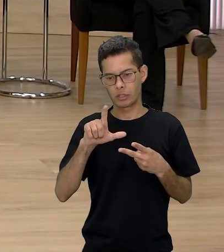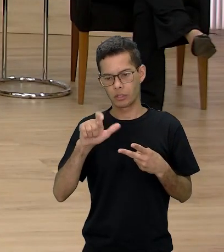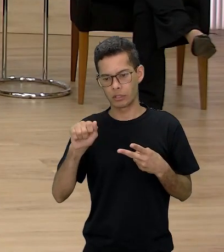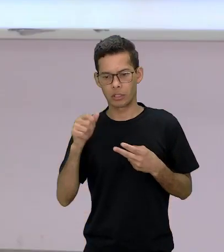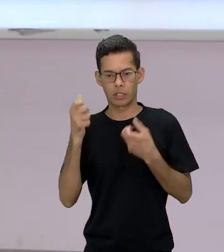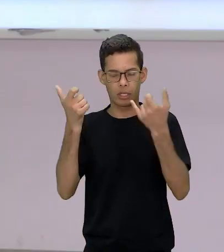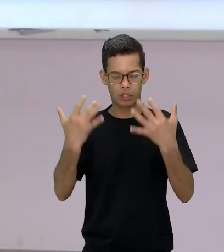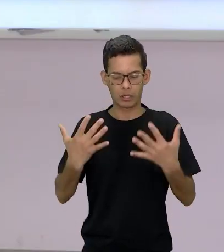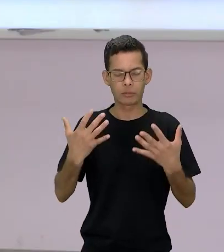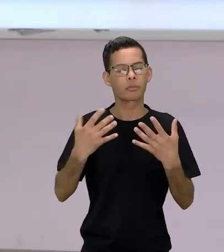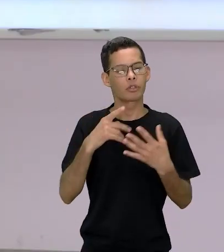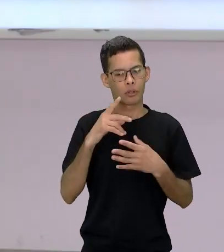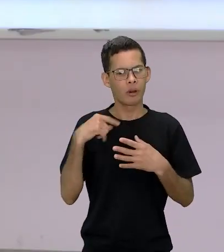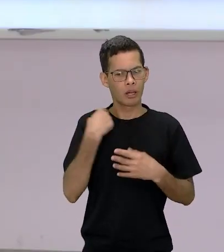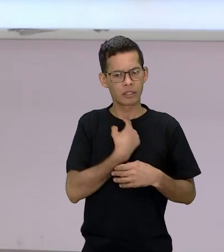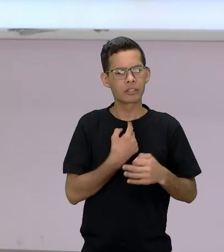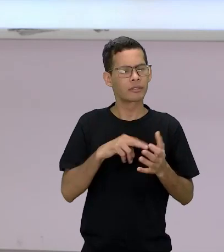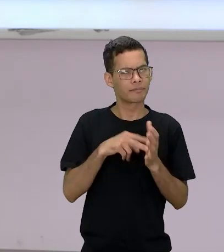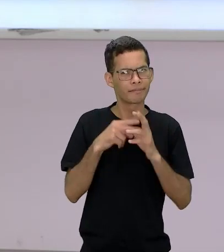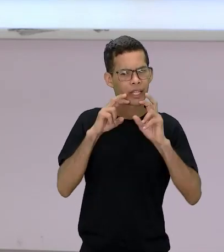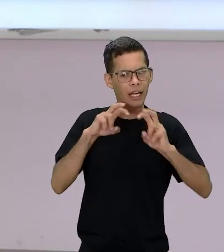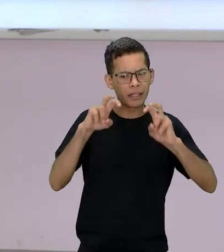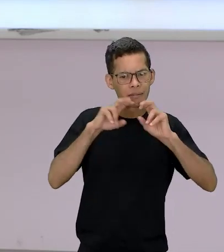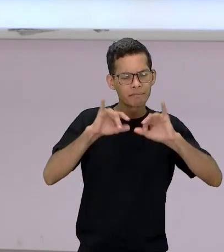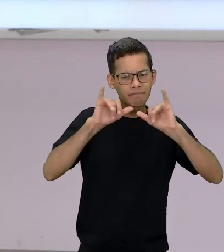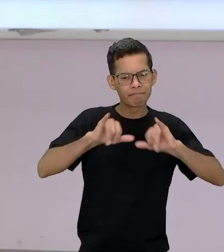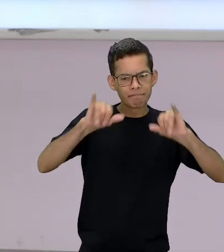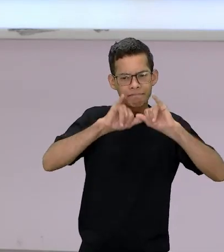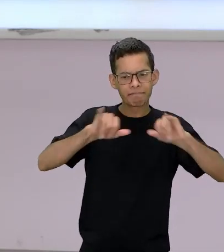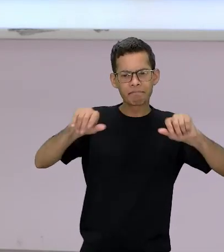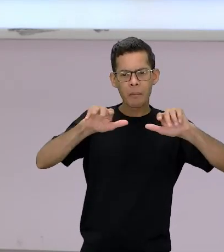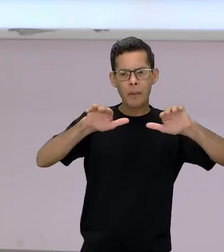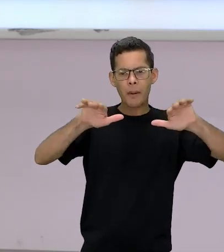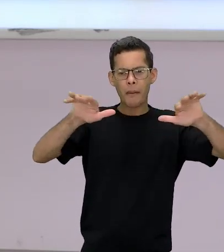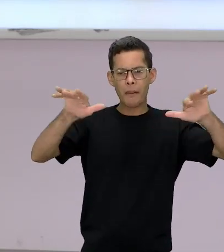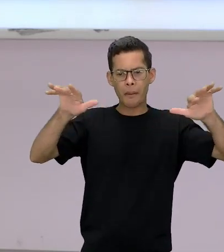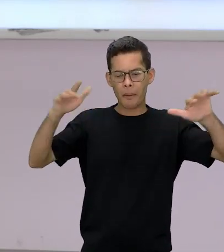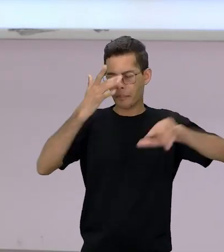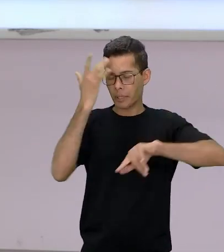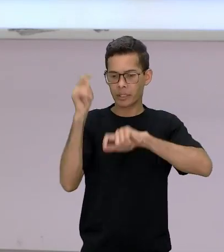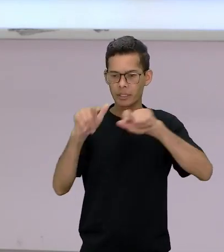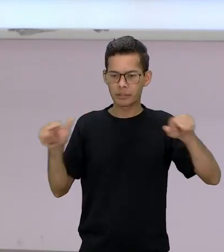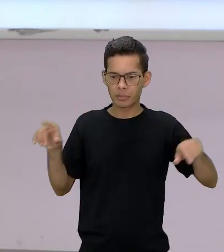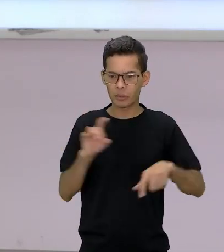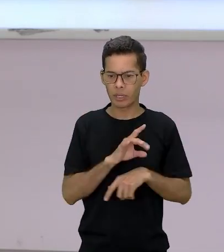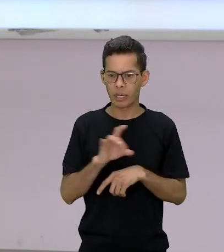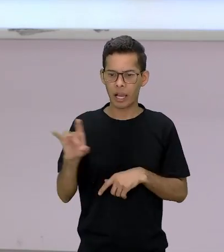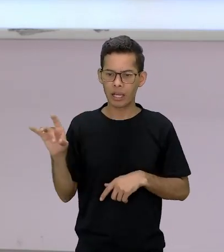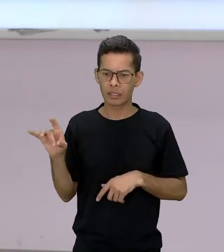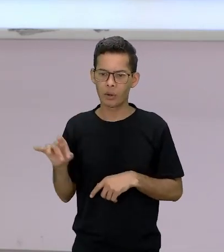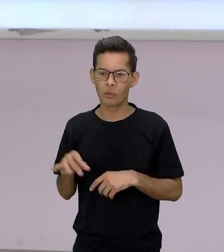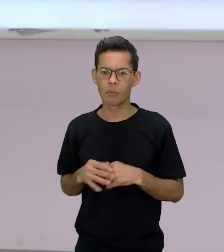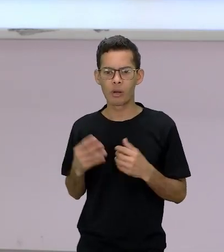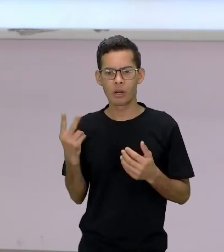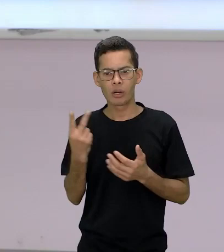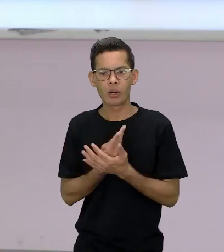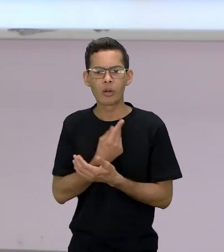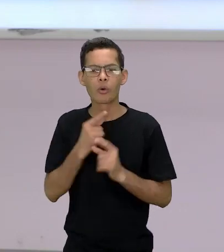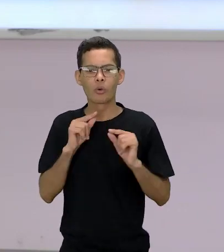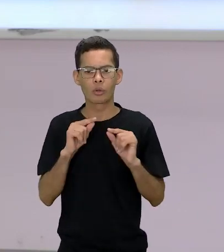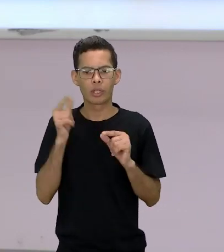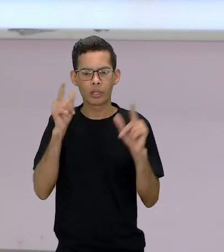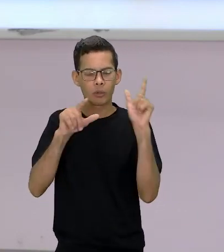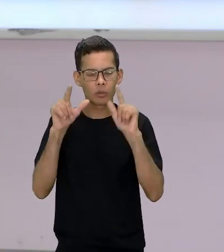queremos que as pessoas tomem consciência disso né é um trabalho que eu não sei se a gente